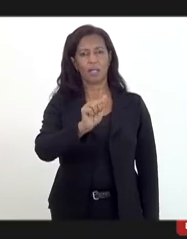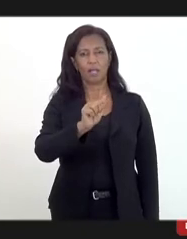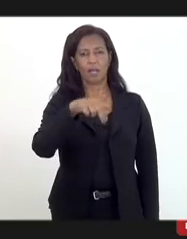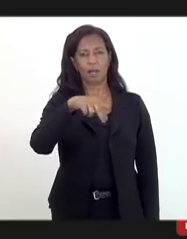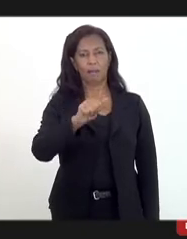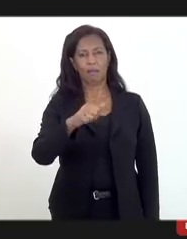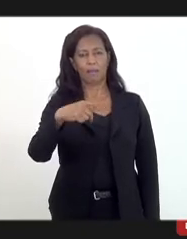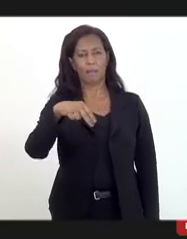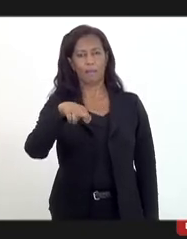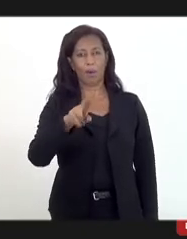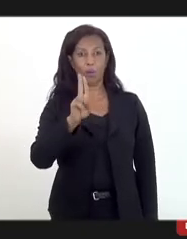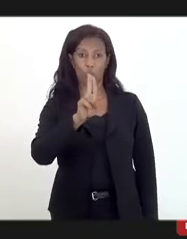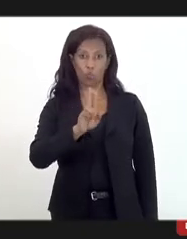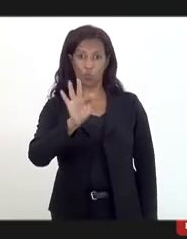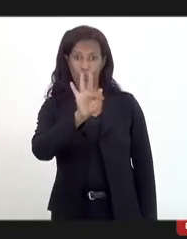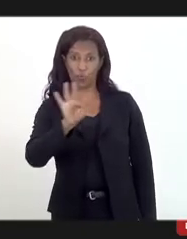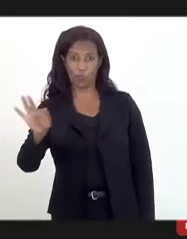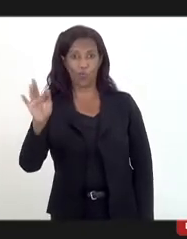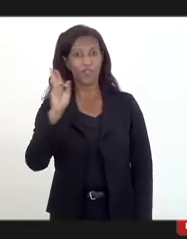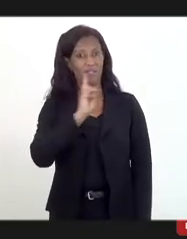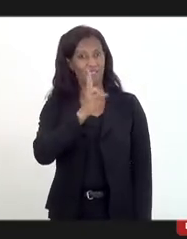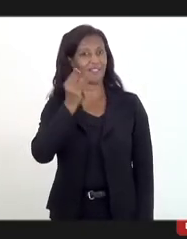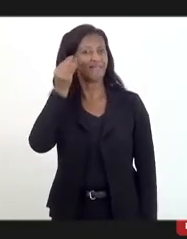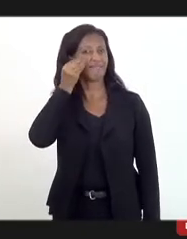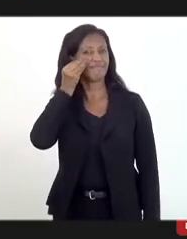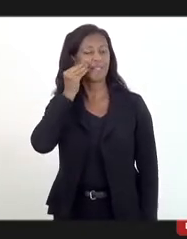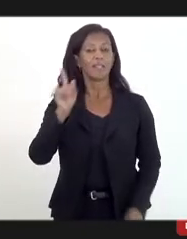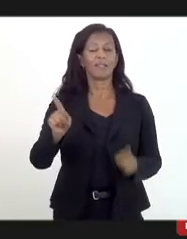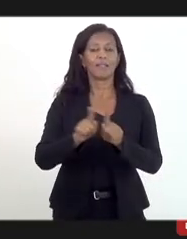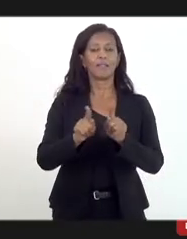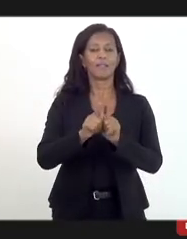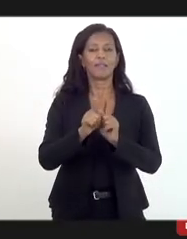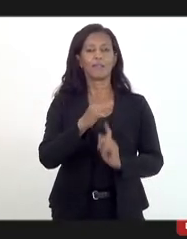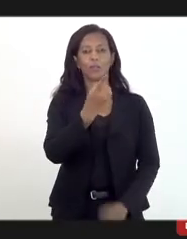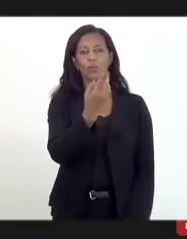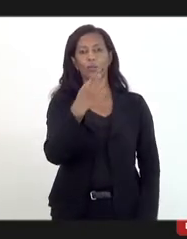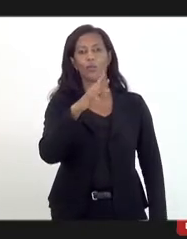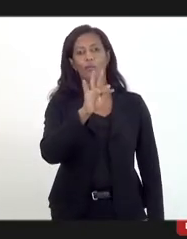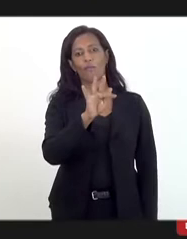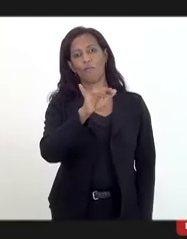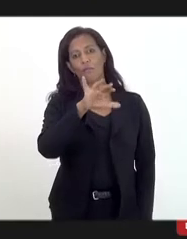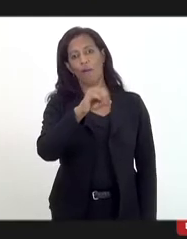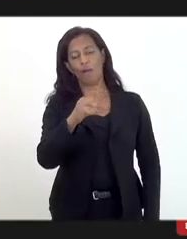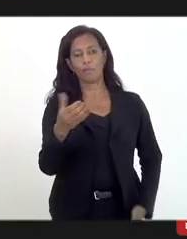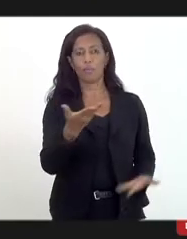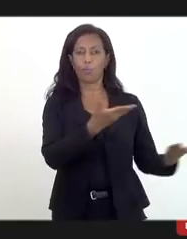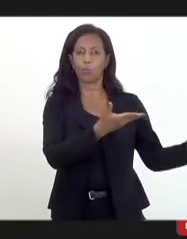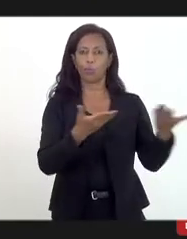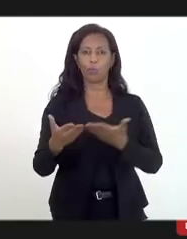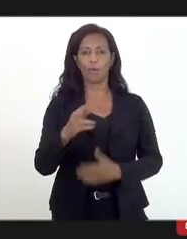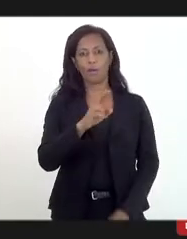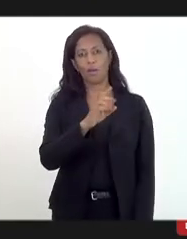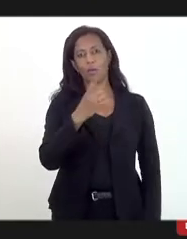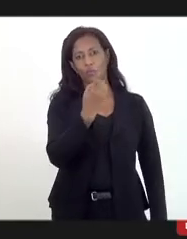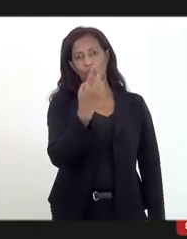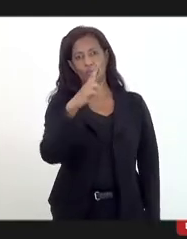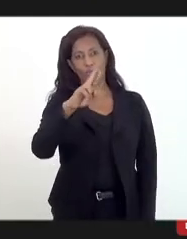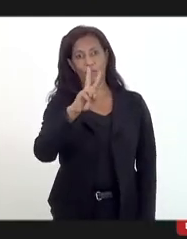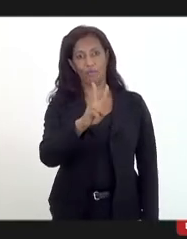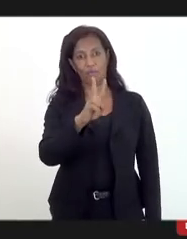que sempre nos acompanha. Agradecendo ao doutor Fábio, passo então para a doutora Valesca,